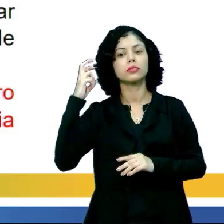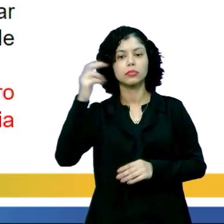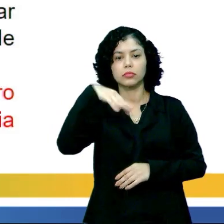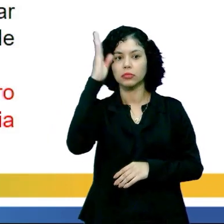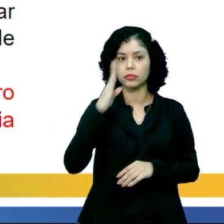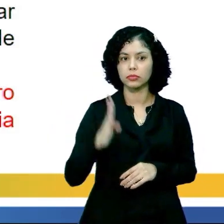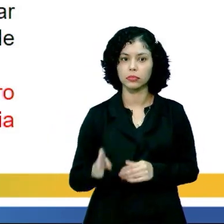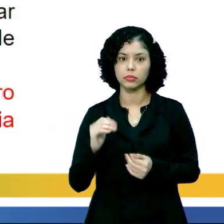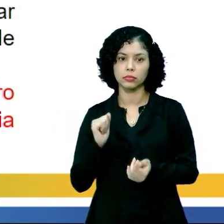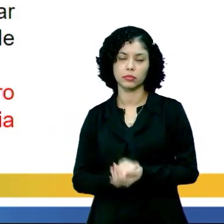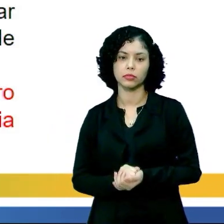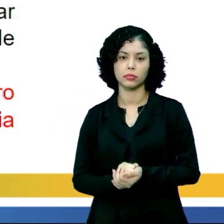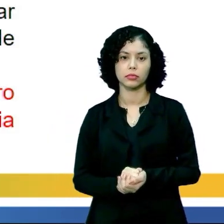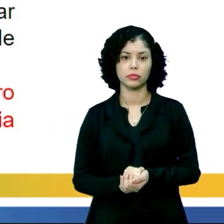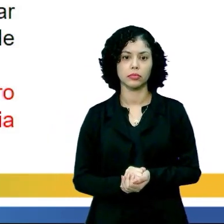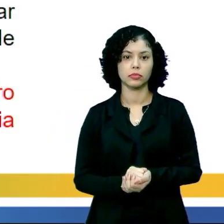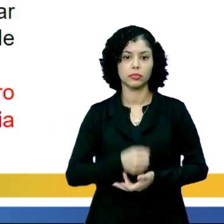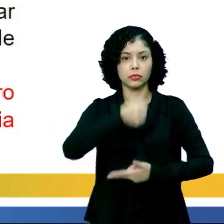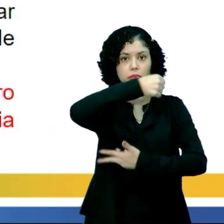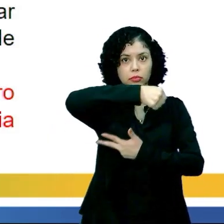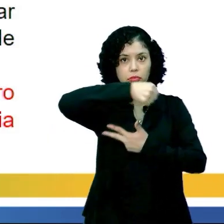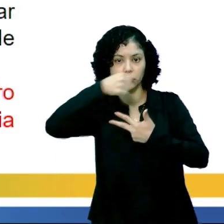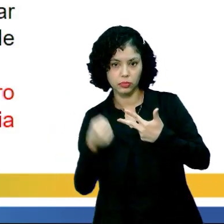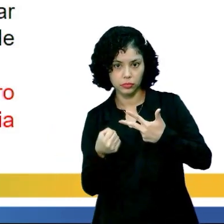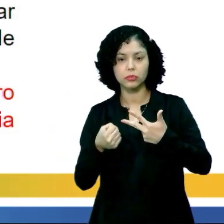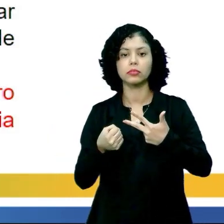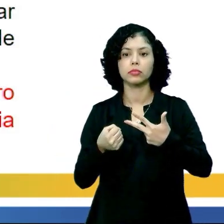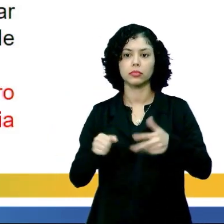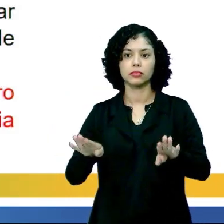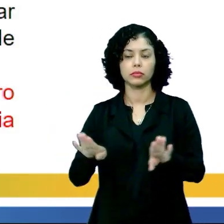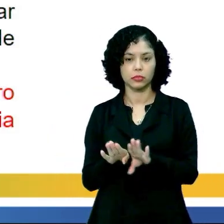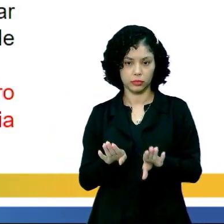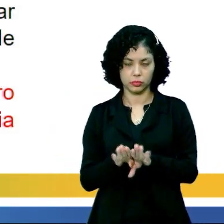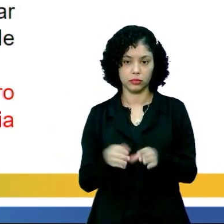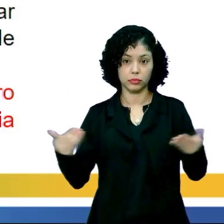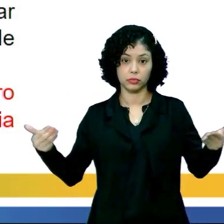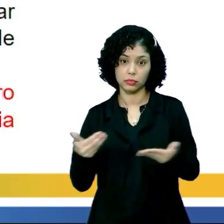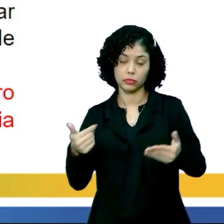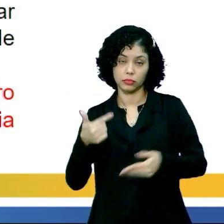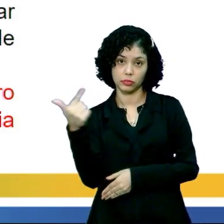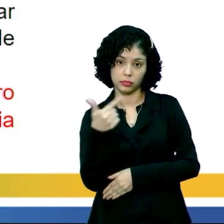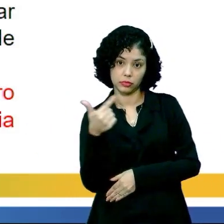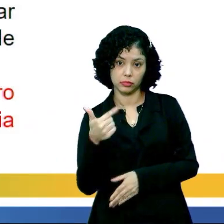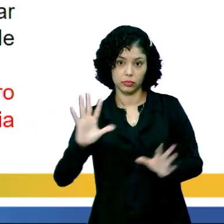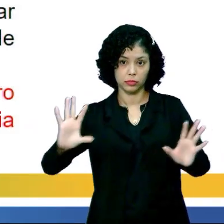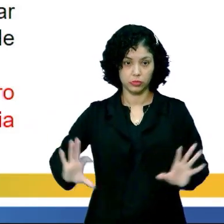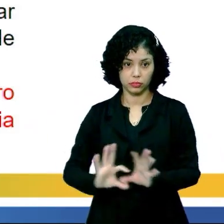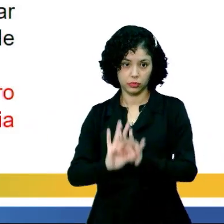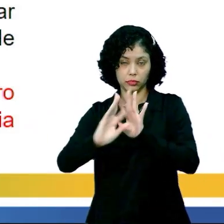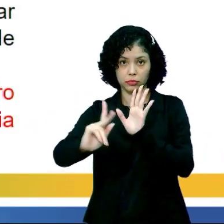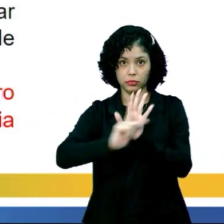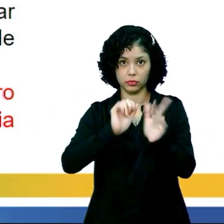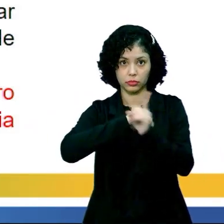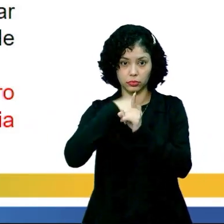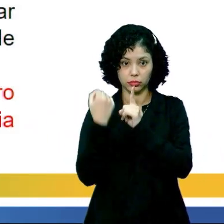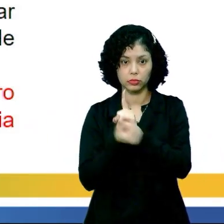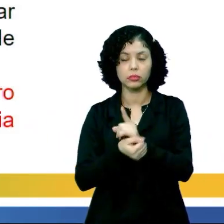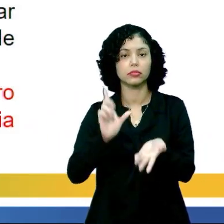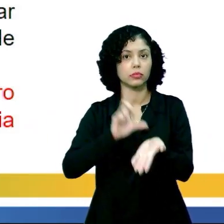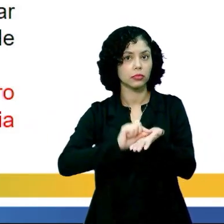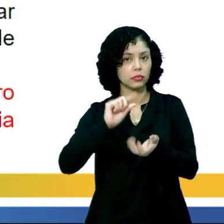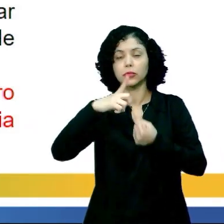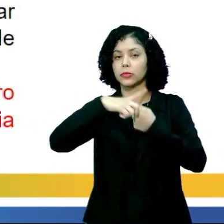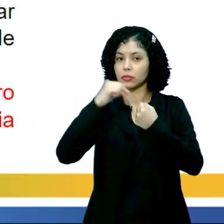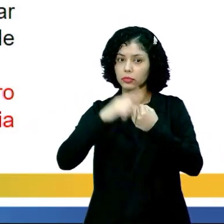poder público, e no segundo, está mais ligada à própria sociedade. Ou seja, no primeiro artigo,